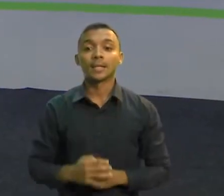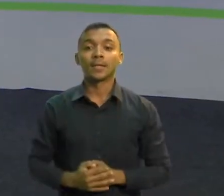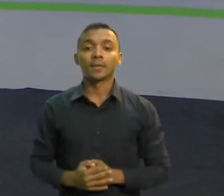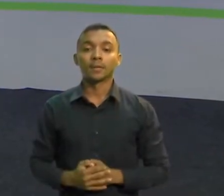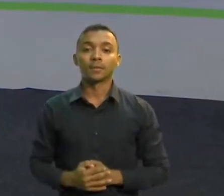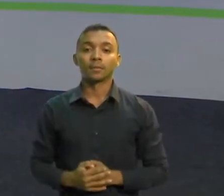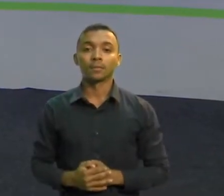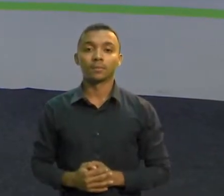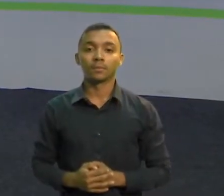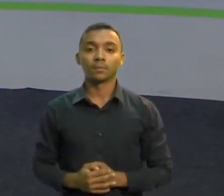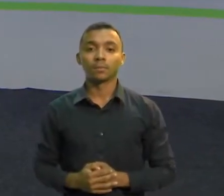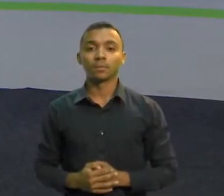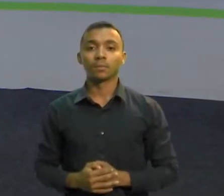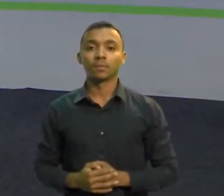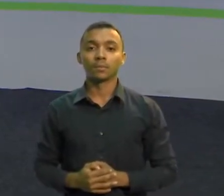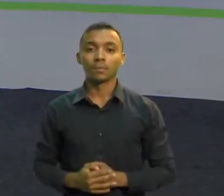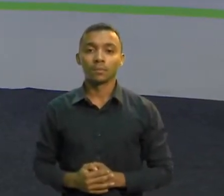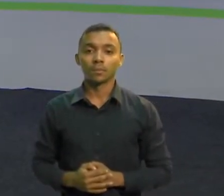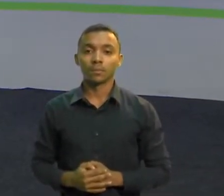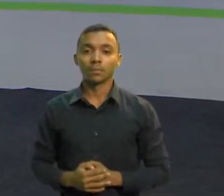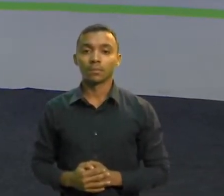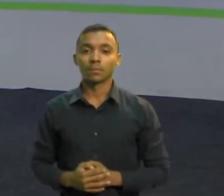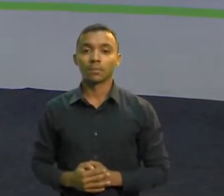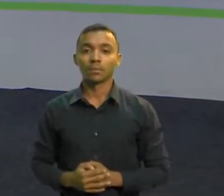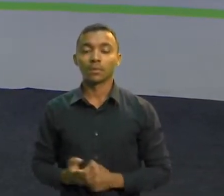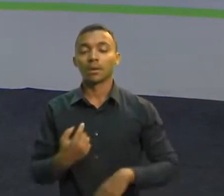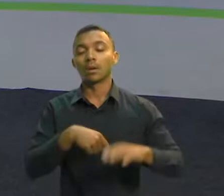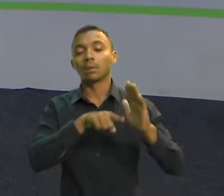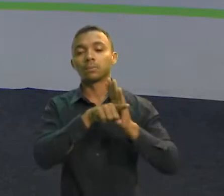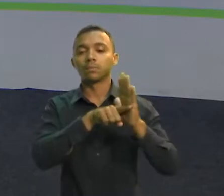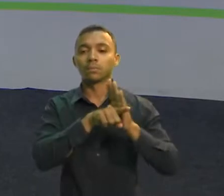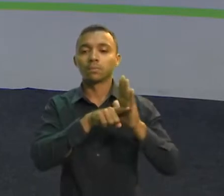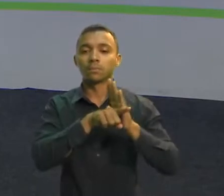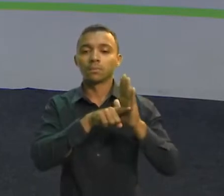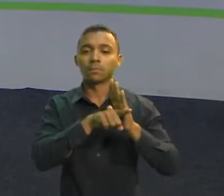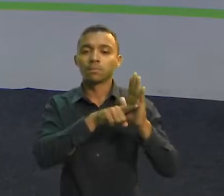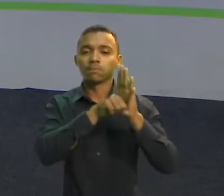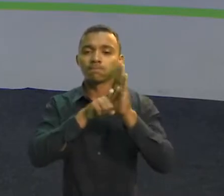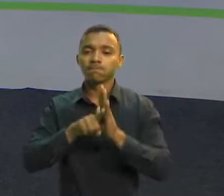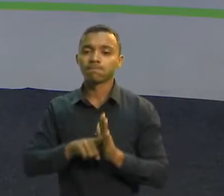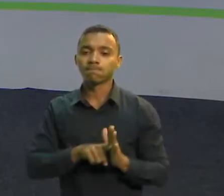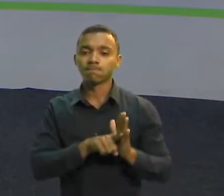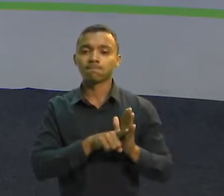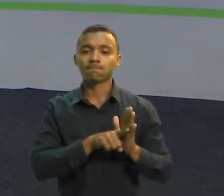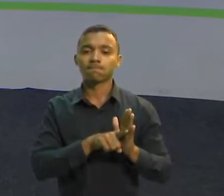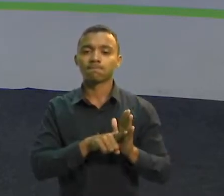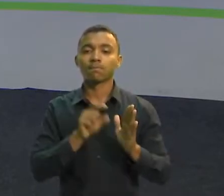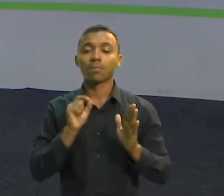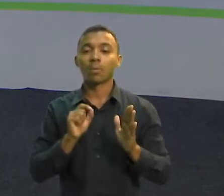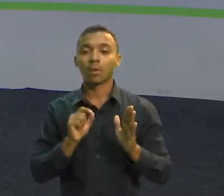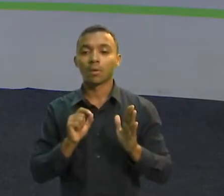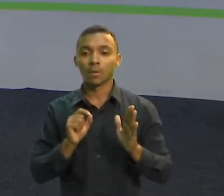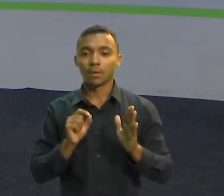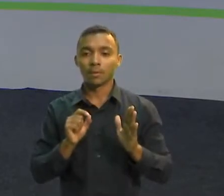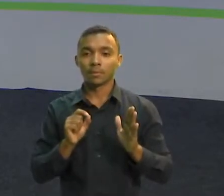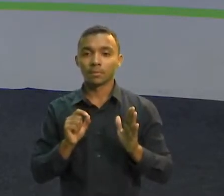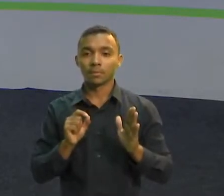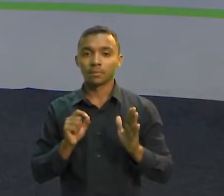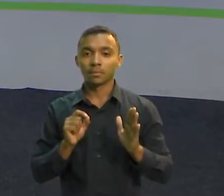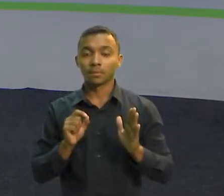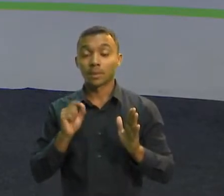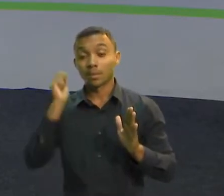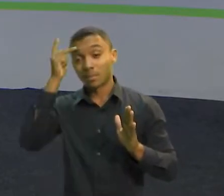Segundo pesquisa divulgada pelo Observatório das Metrópoles, a renda média per capita dos mais